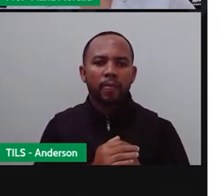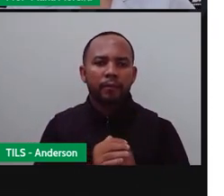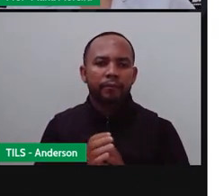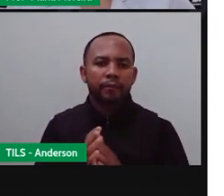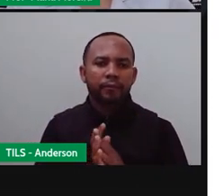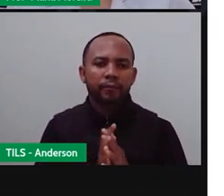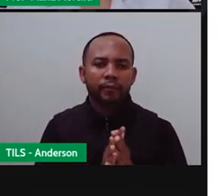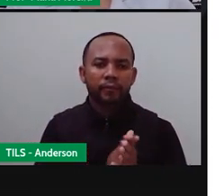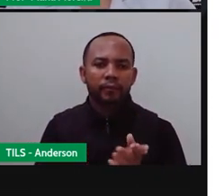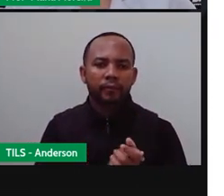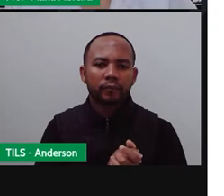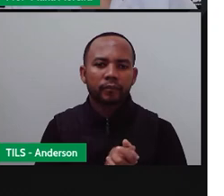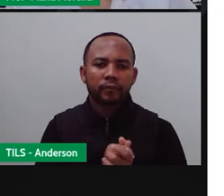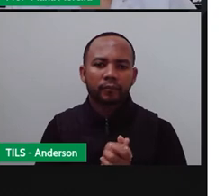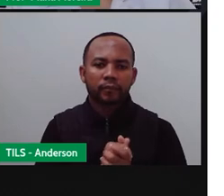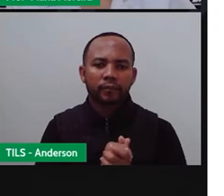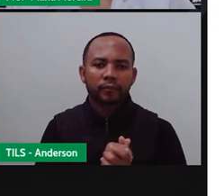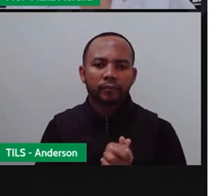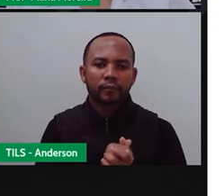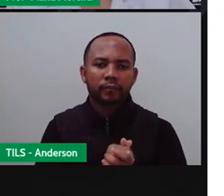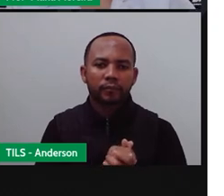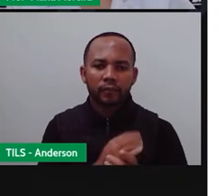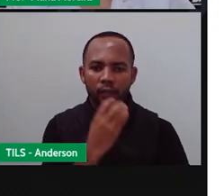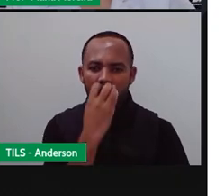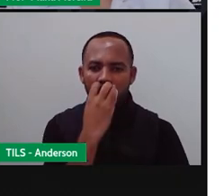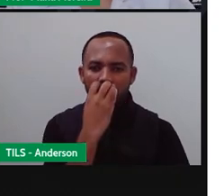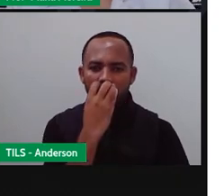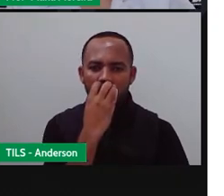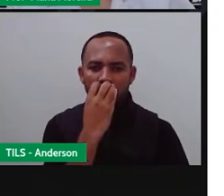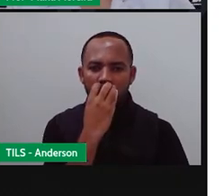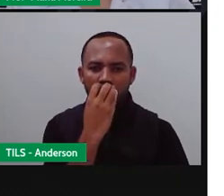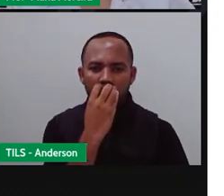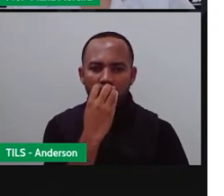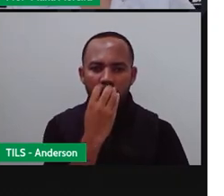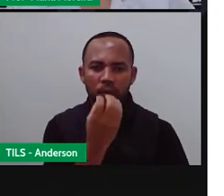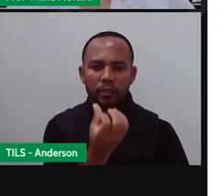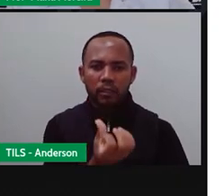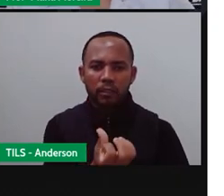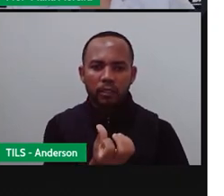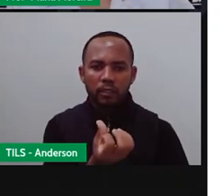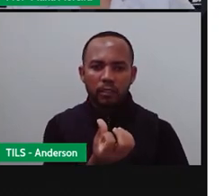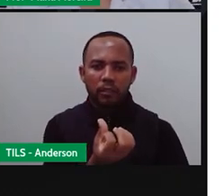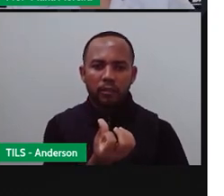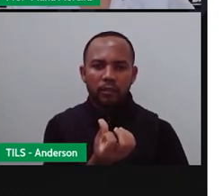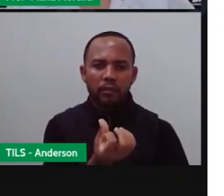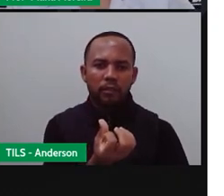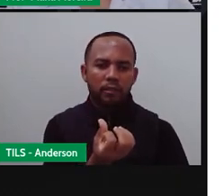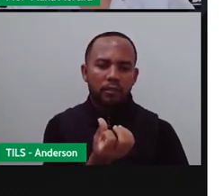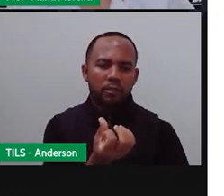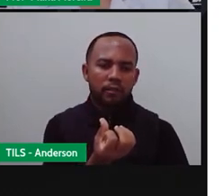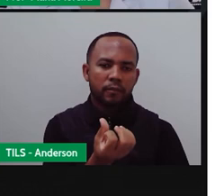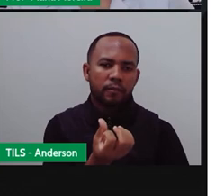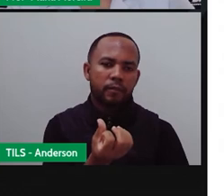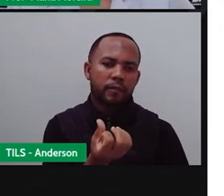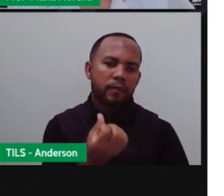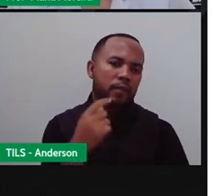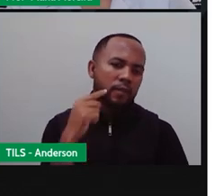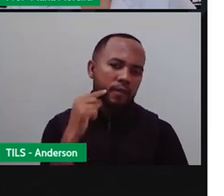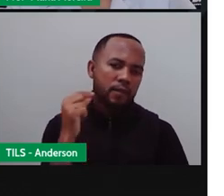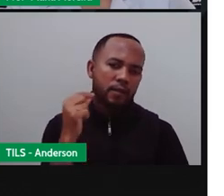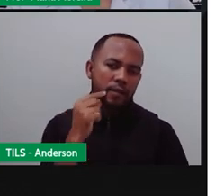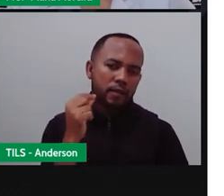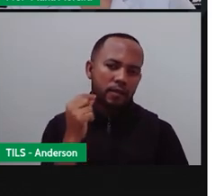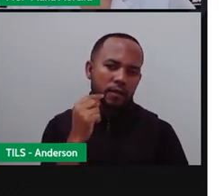voltar aqui. Cachorro. Um, dois, três, quatro, cinco, seis. Não é isso? Seis.